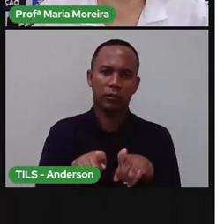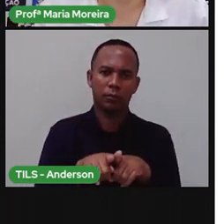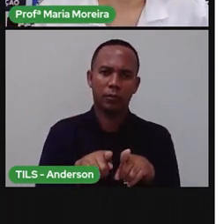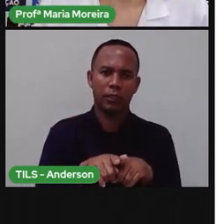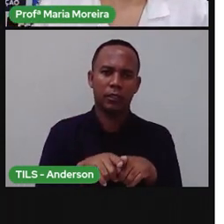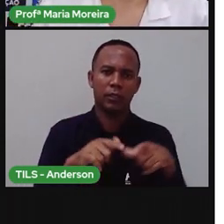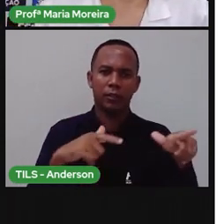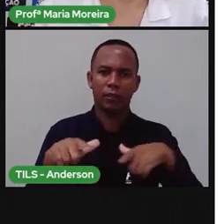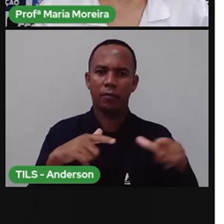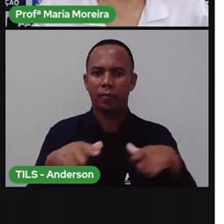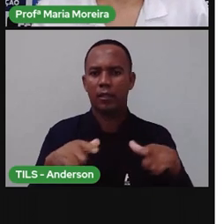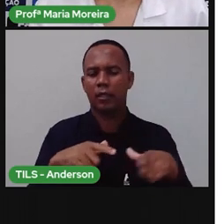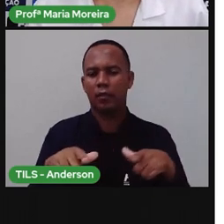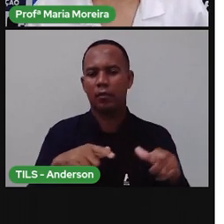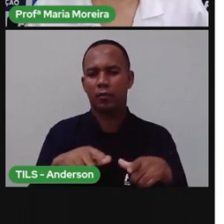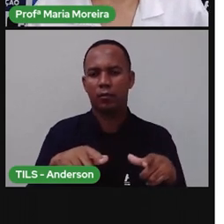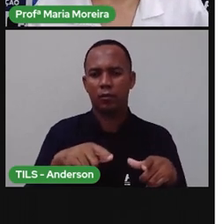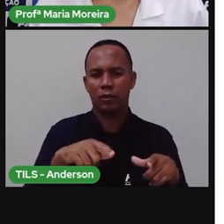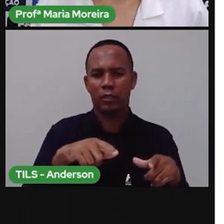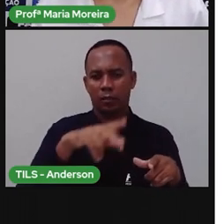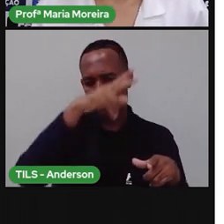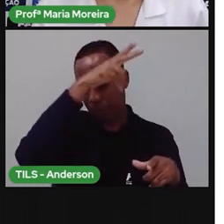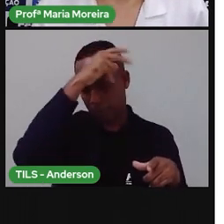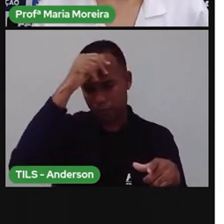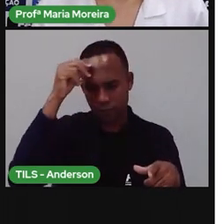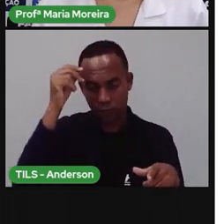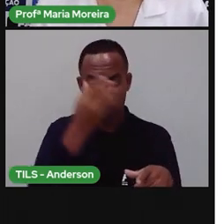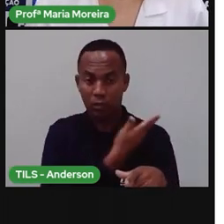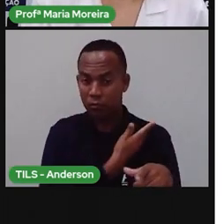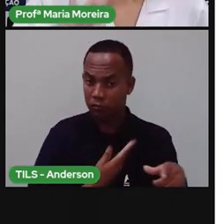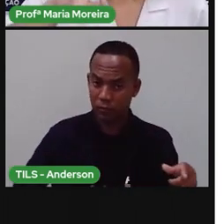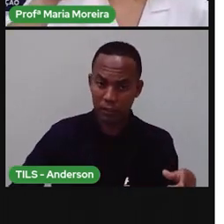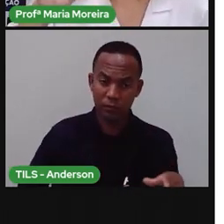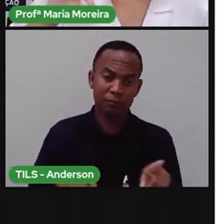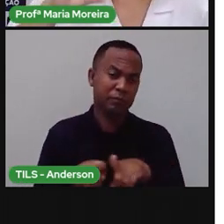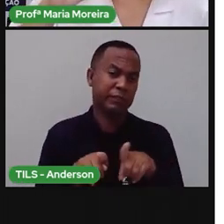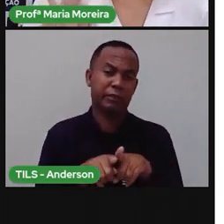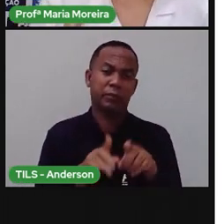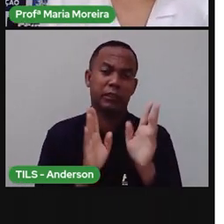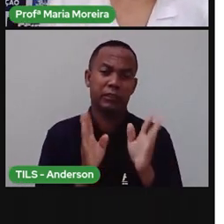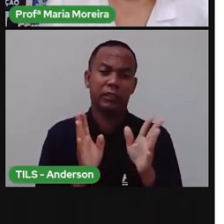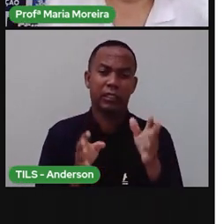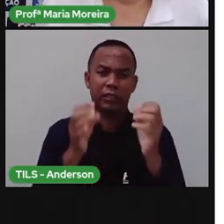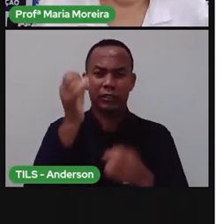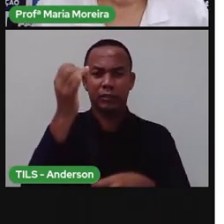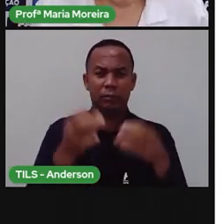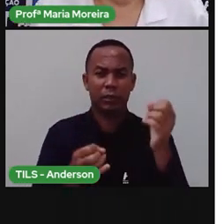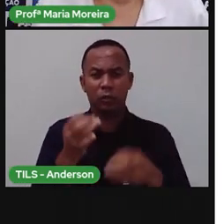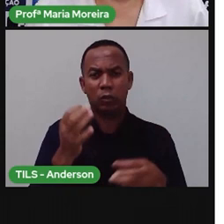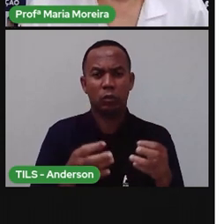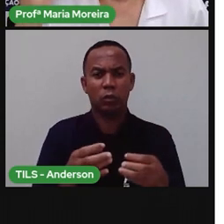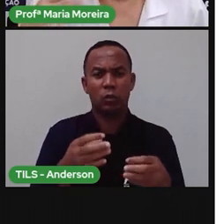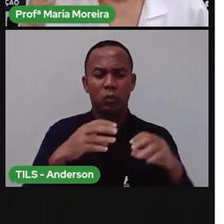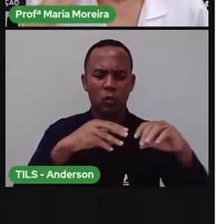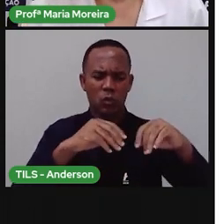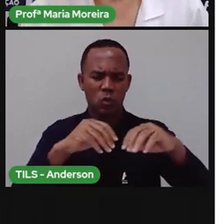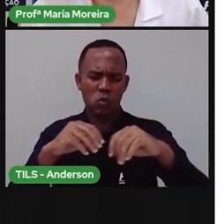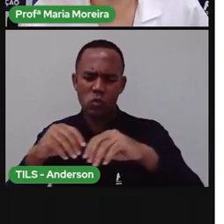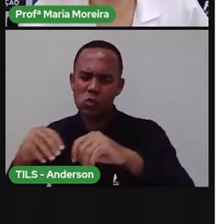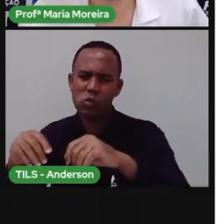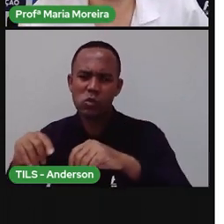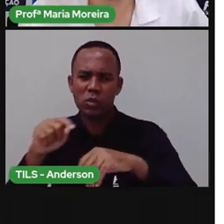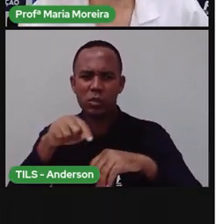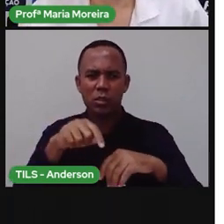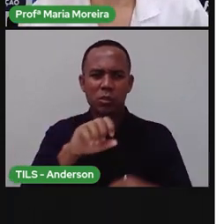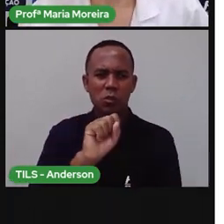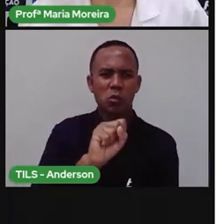semana, sobre o solo, né? Então, basicamente seriam essas três coisas, três componentes